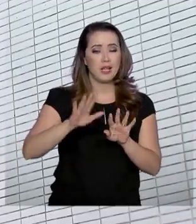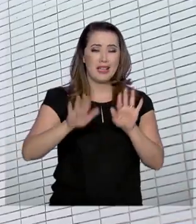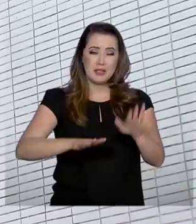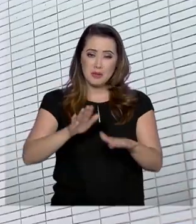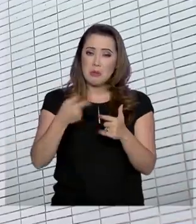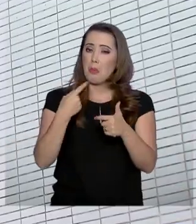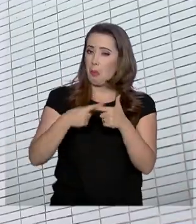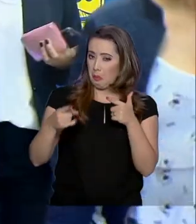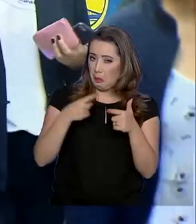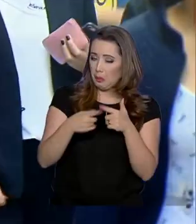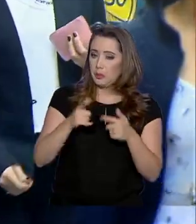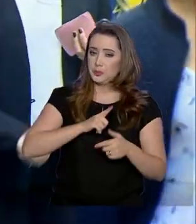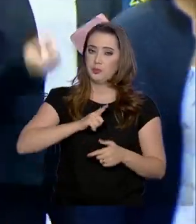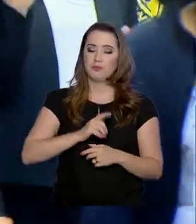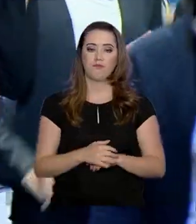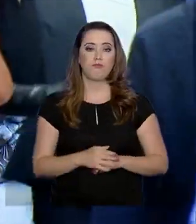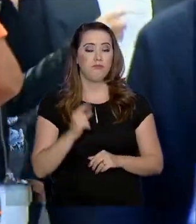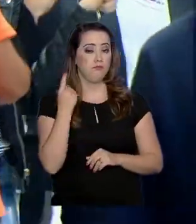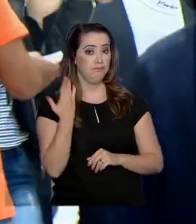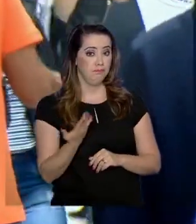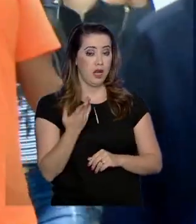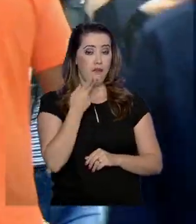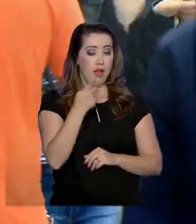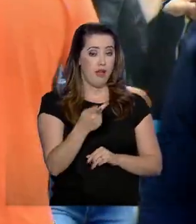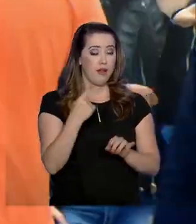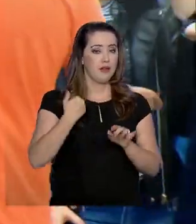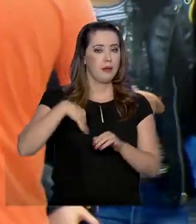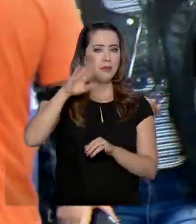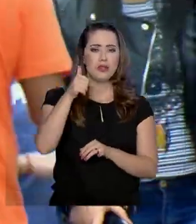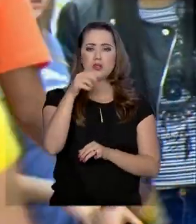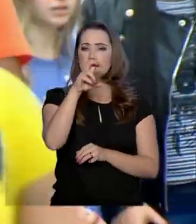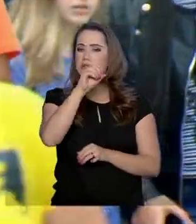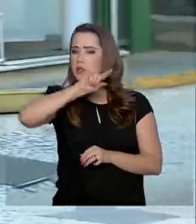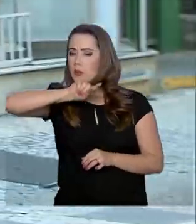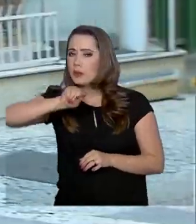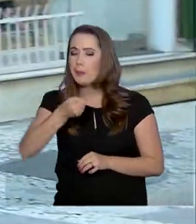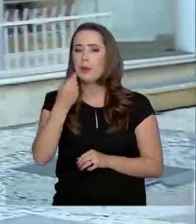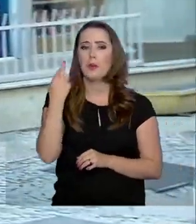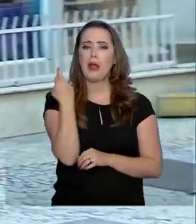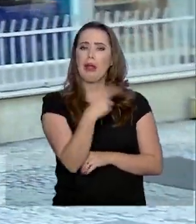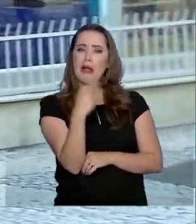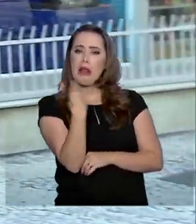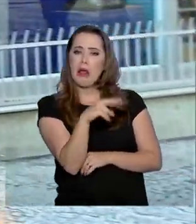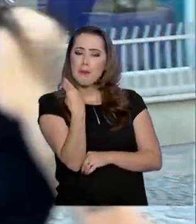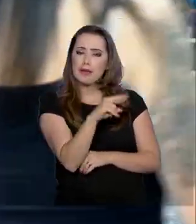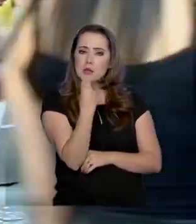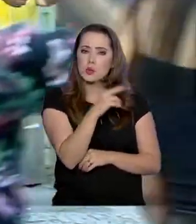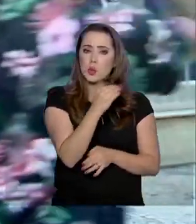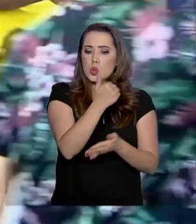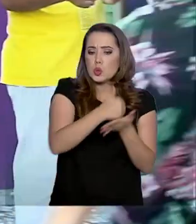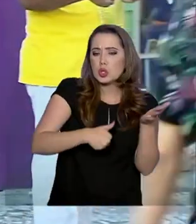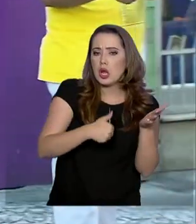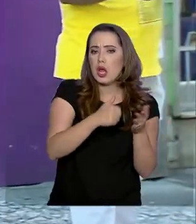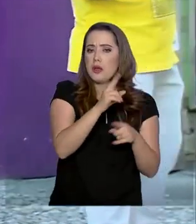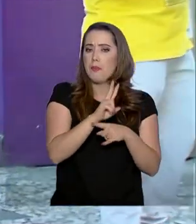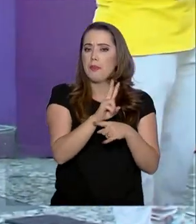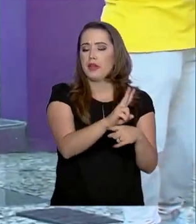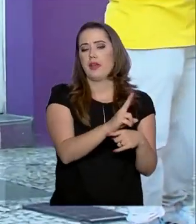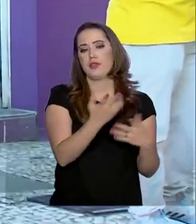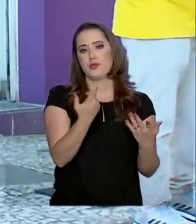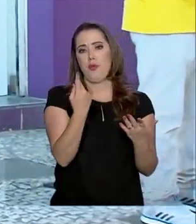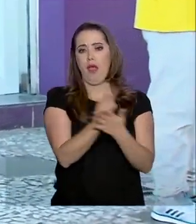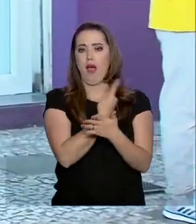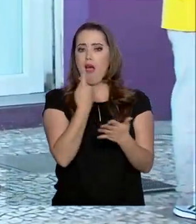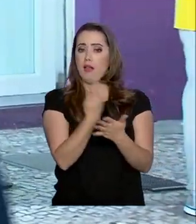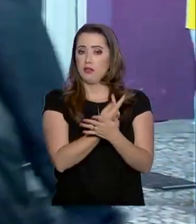Ministério da Economia, foram registradas mais de 150 mil reclamações sobre empréstimos consignados indevidos. 20